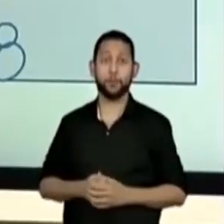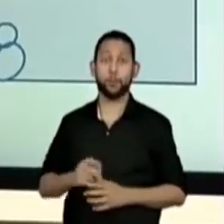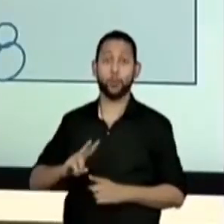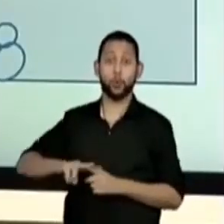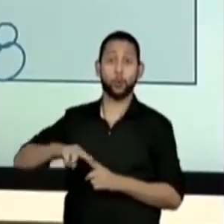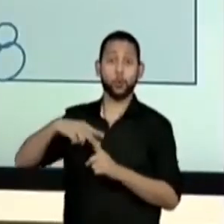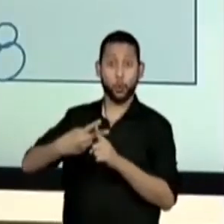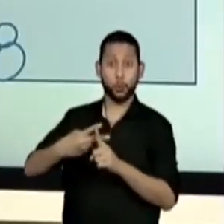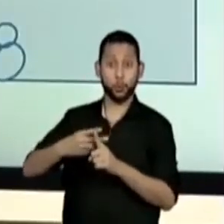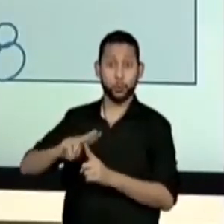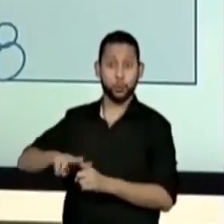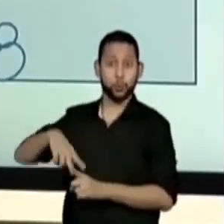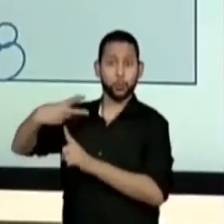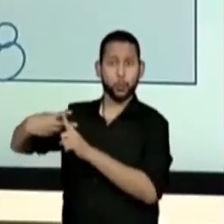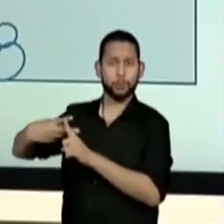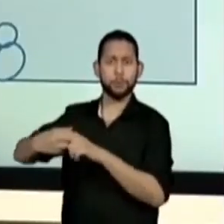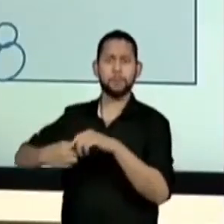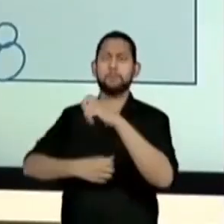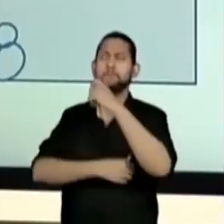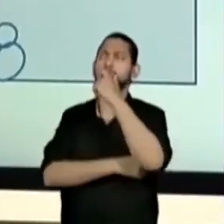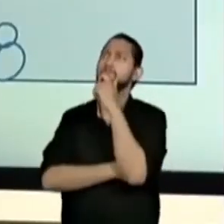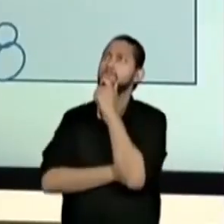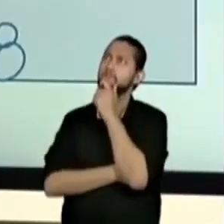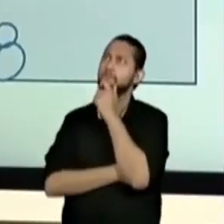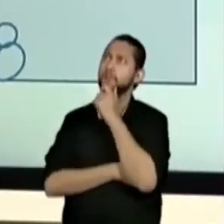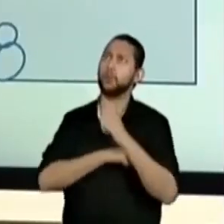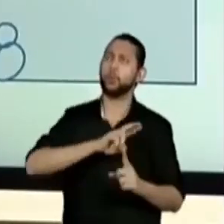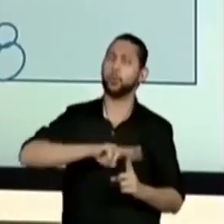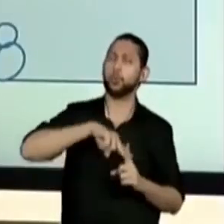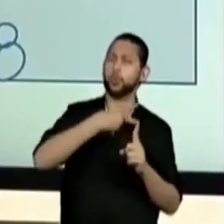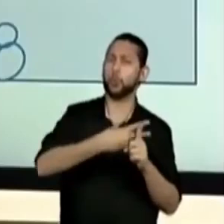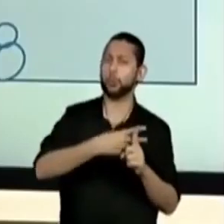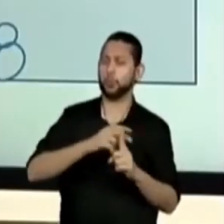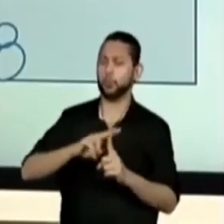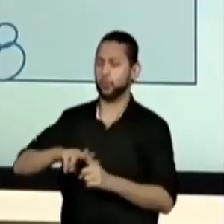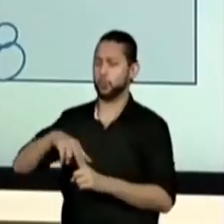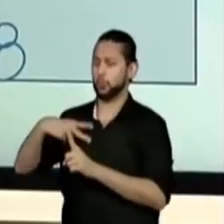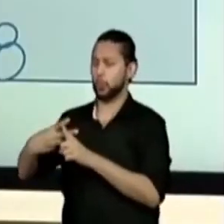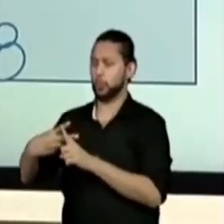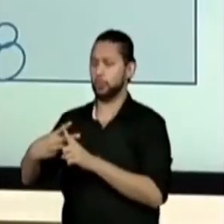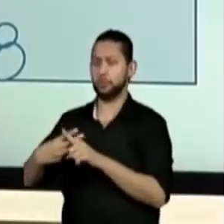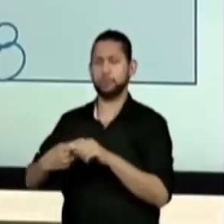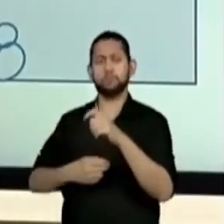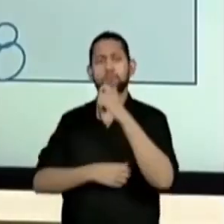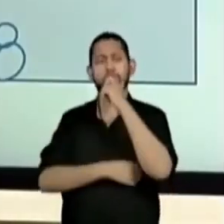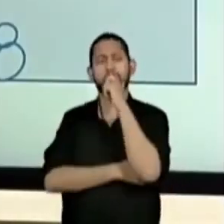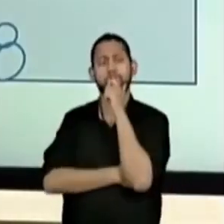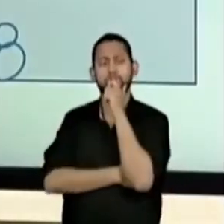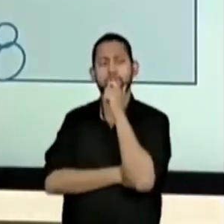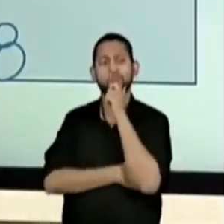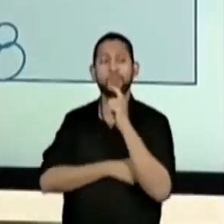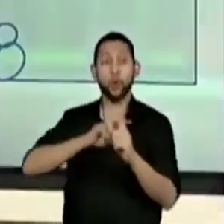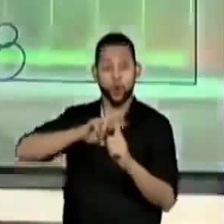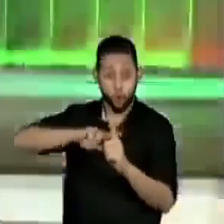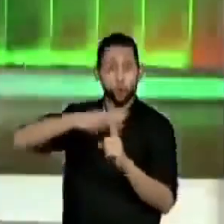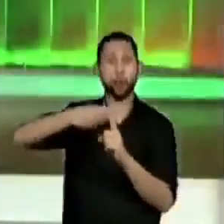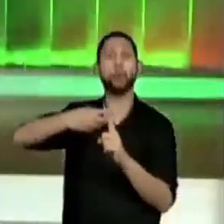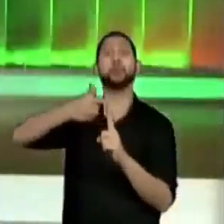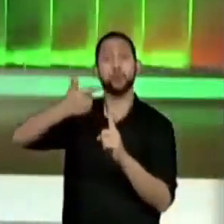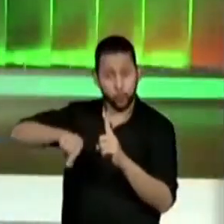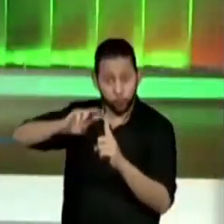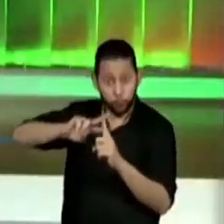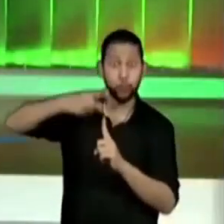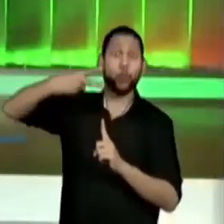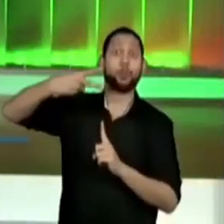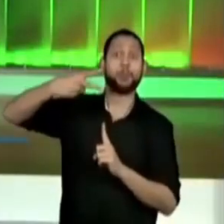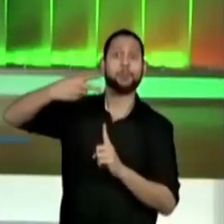do dobro. Depois eu descobri o dobro do dobro. Tá, professora, eu entendi mais ou menos.